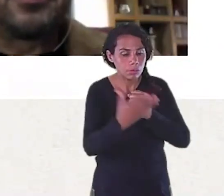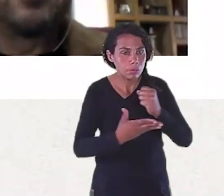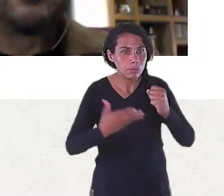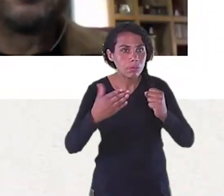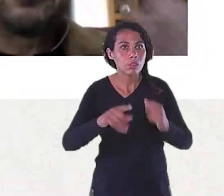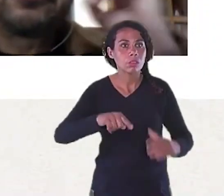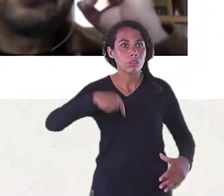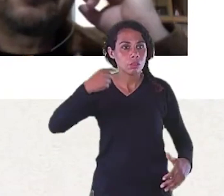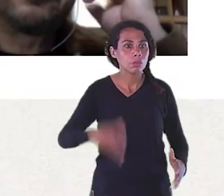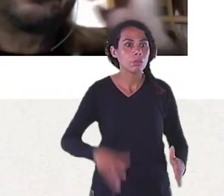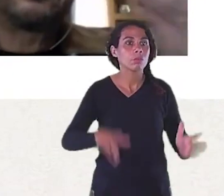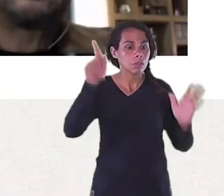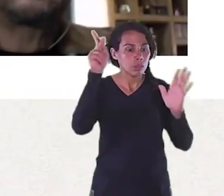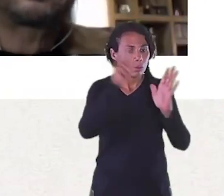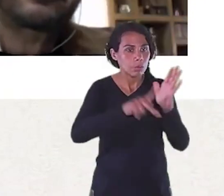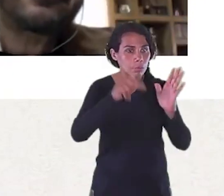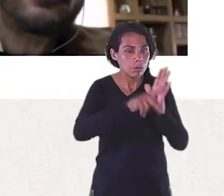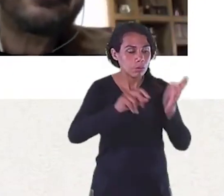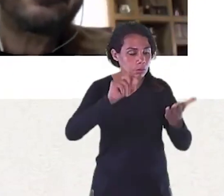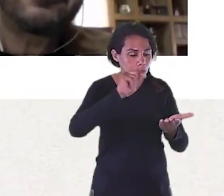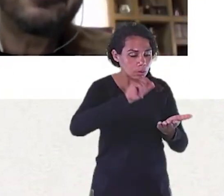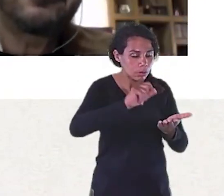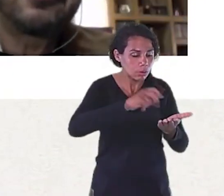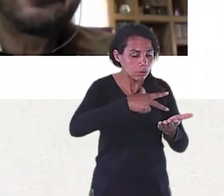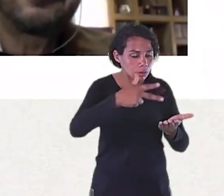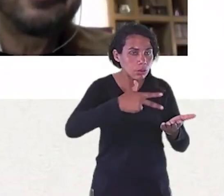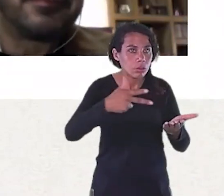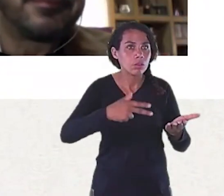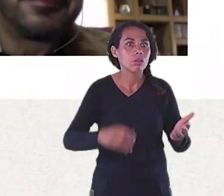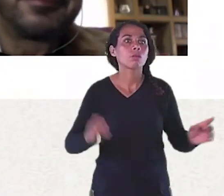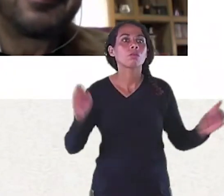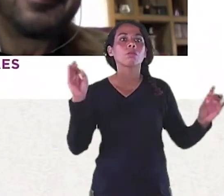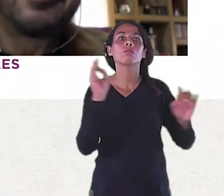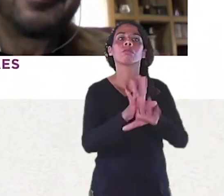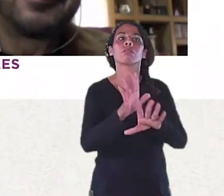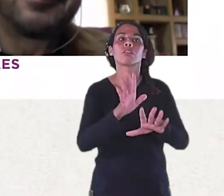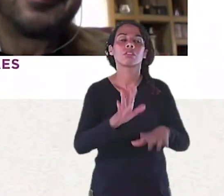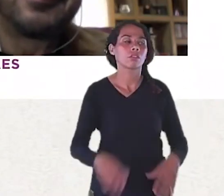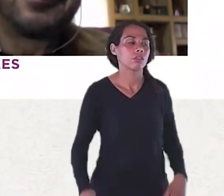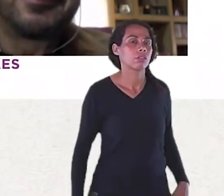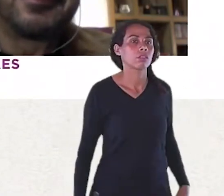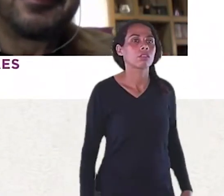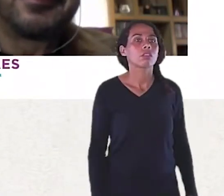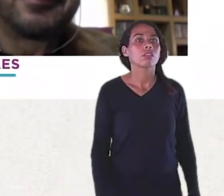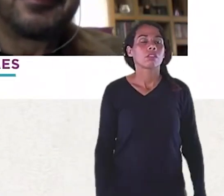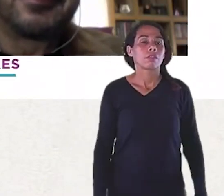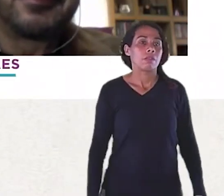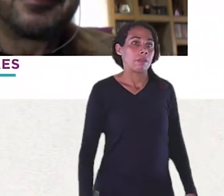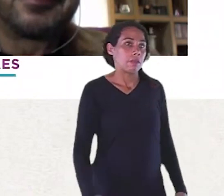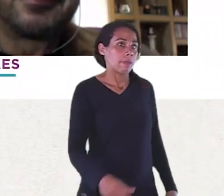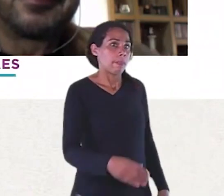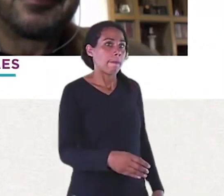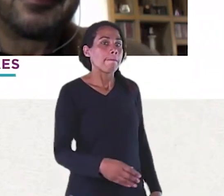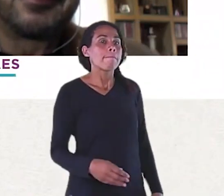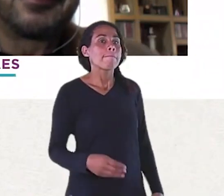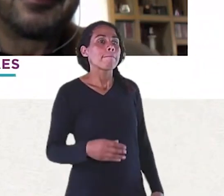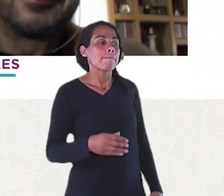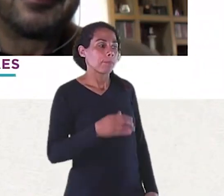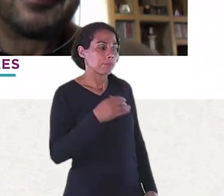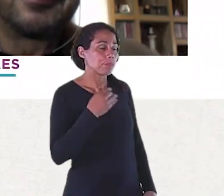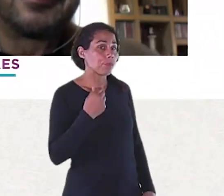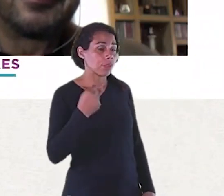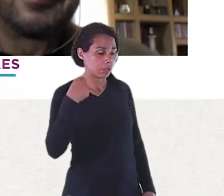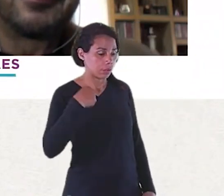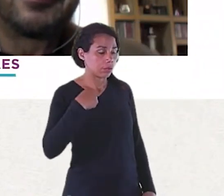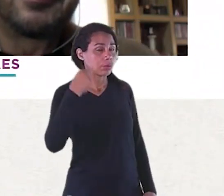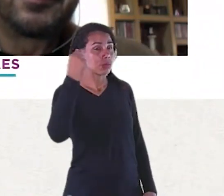Eu fico pensando assim Na amplitude Do design O objetivo Passa a ser quase